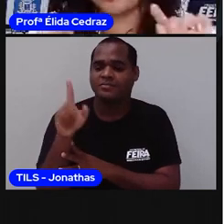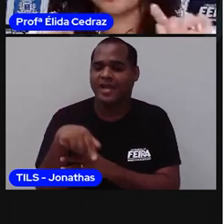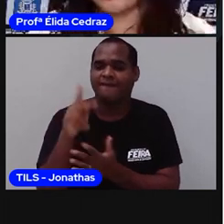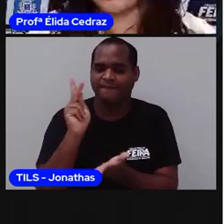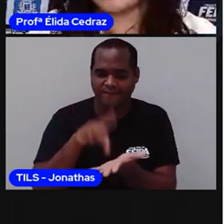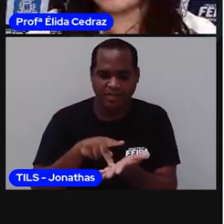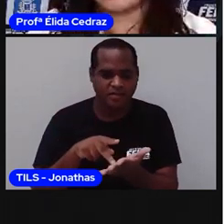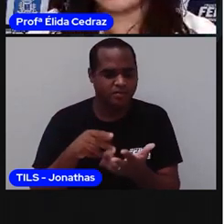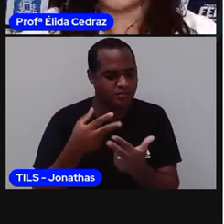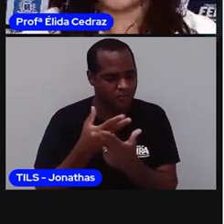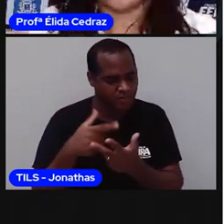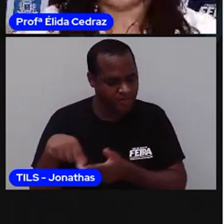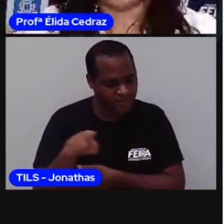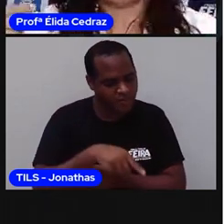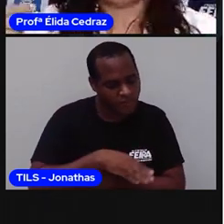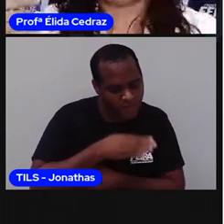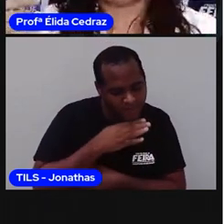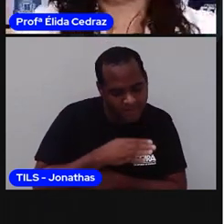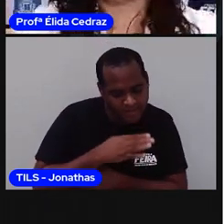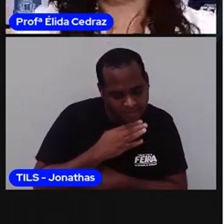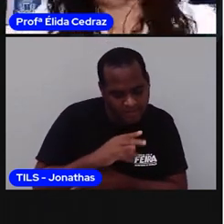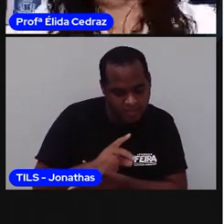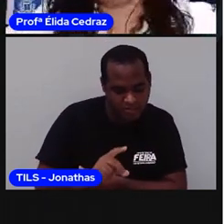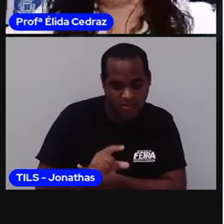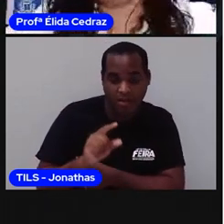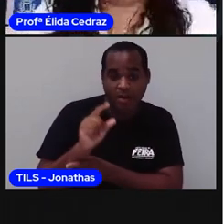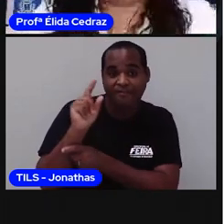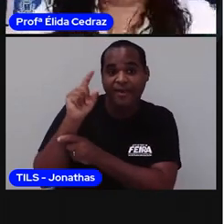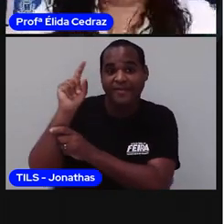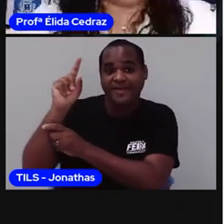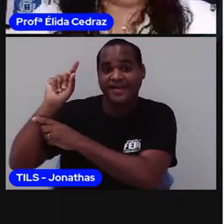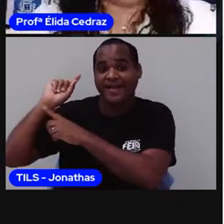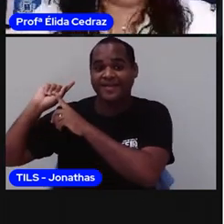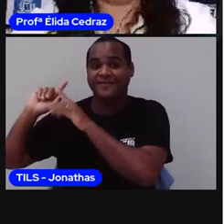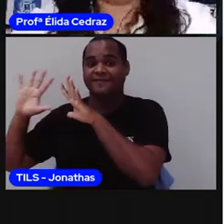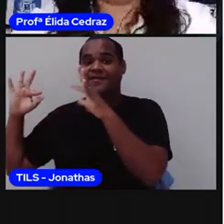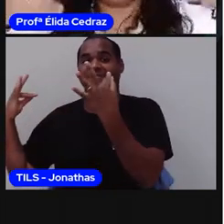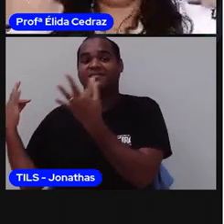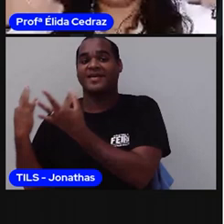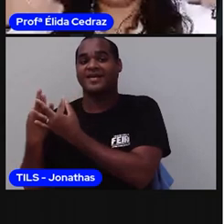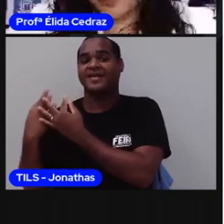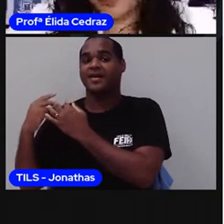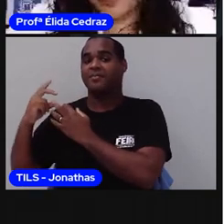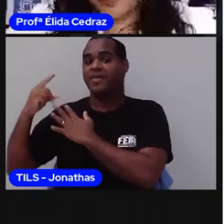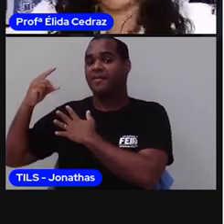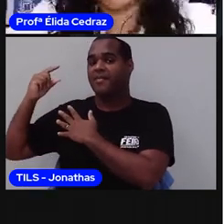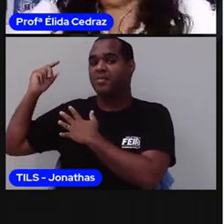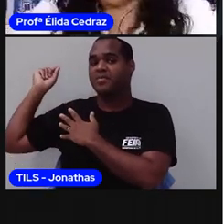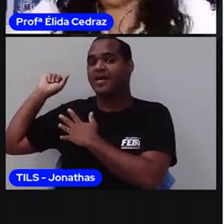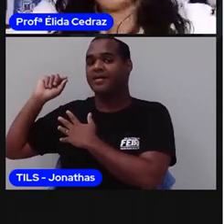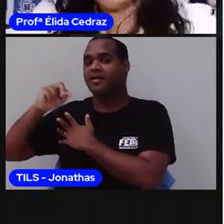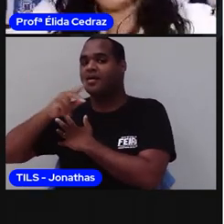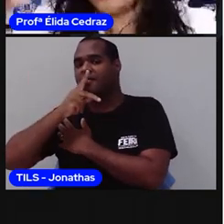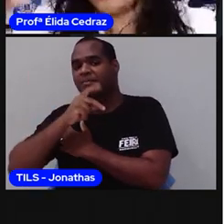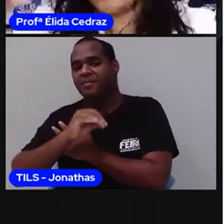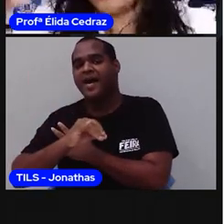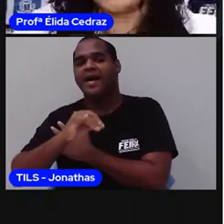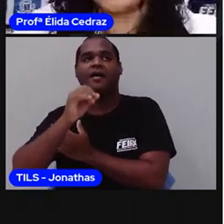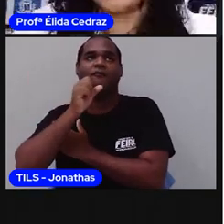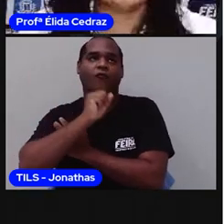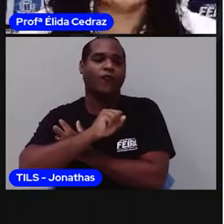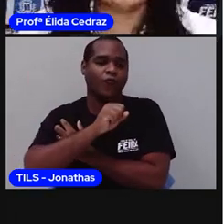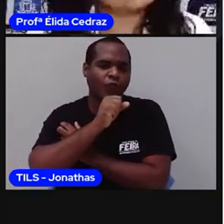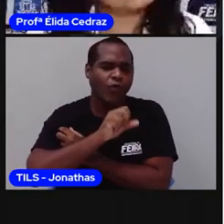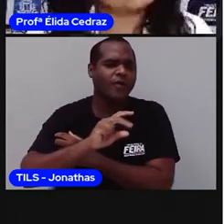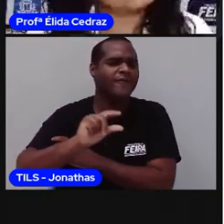gente pode conhecer o passado da nossa família, dos nossos pais, dos nossos avós